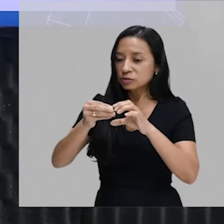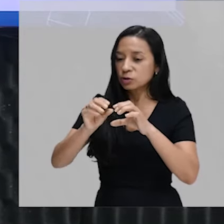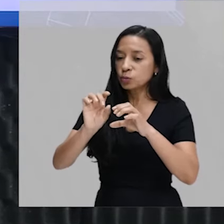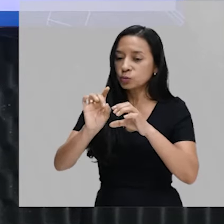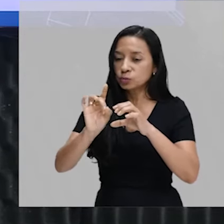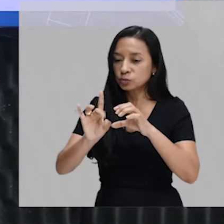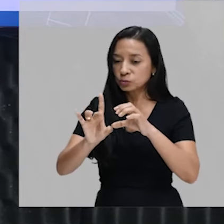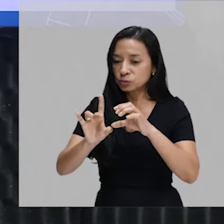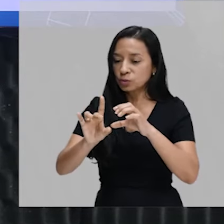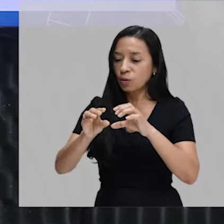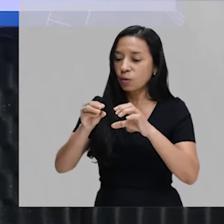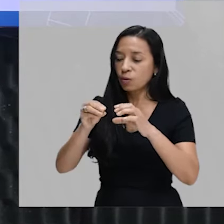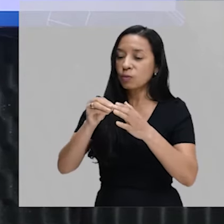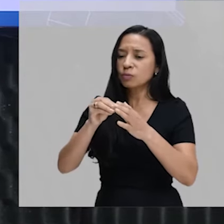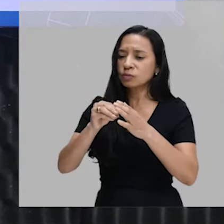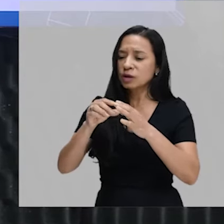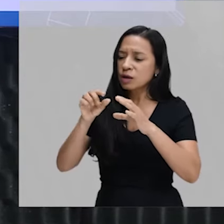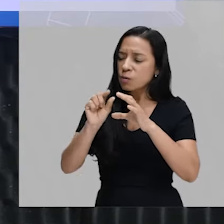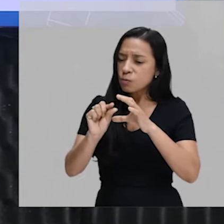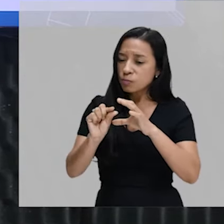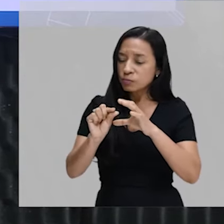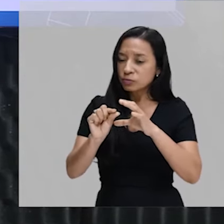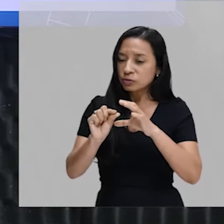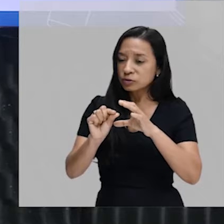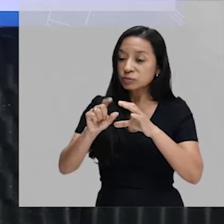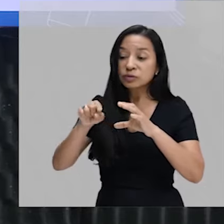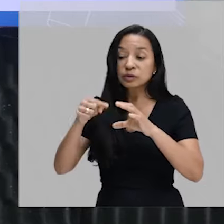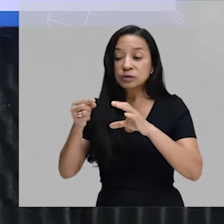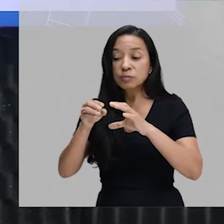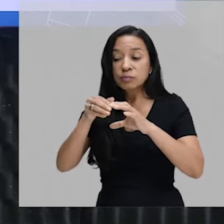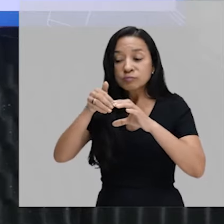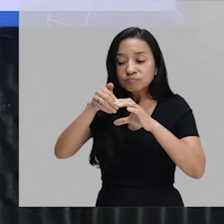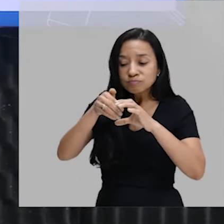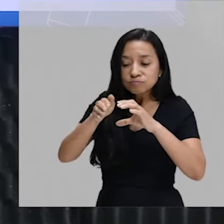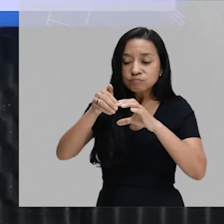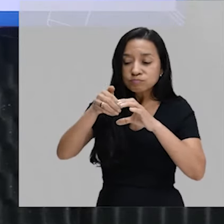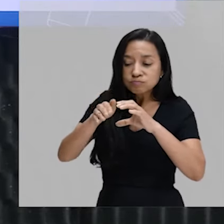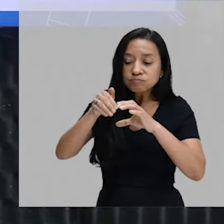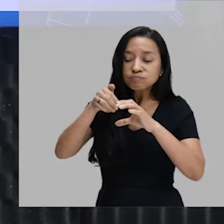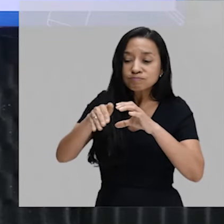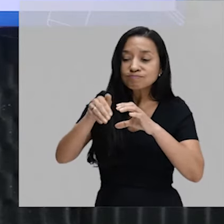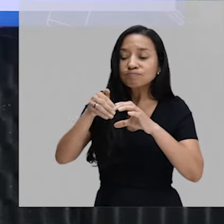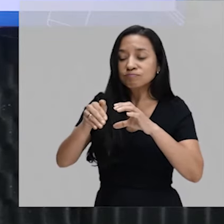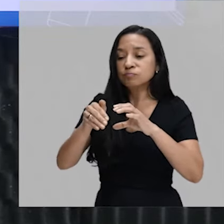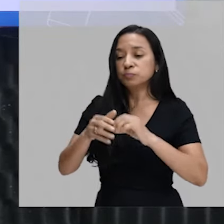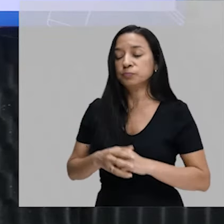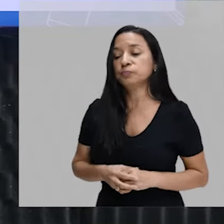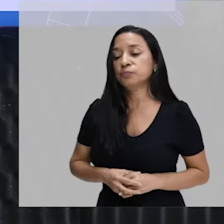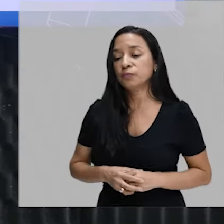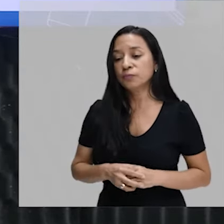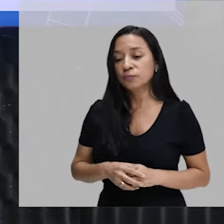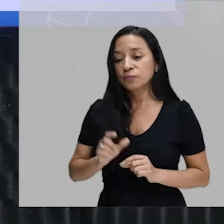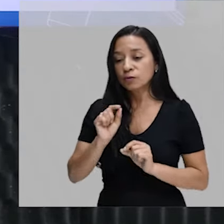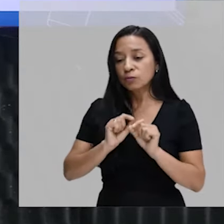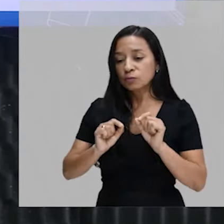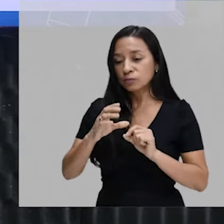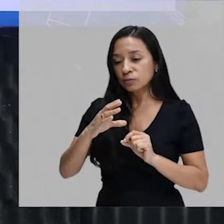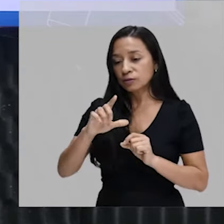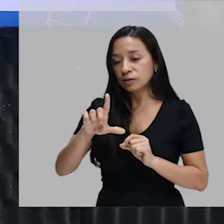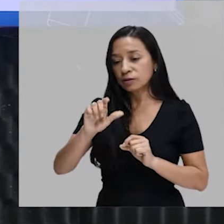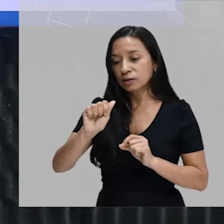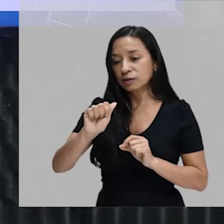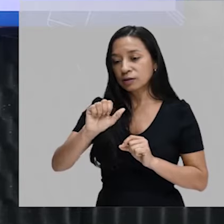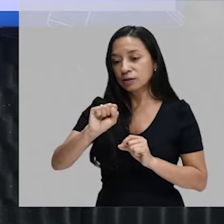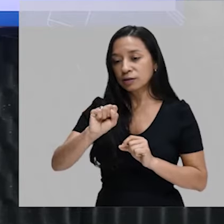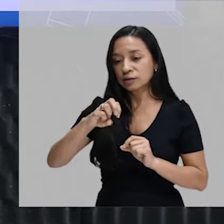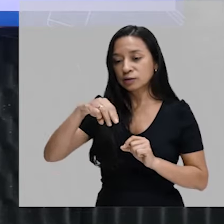apenas os resíduos, que posteriormente serão eliminados também para fora da célula, que a gente chama de clasmocitose.